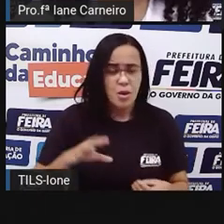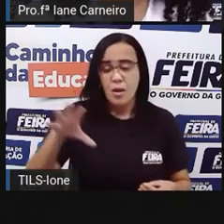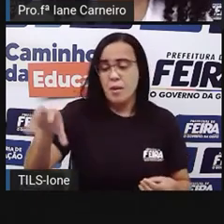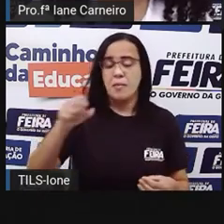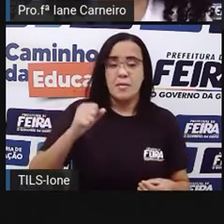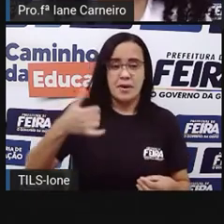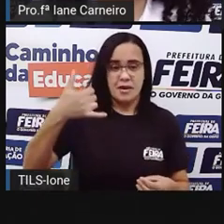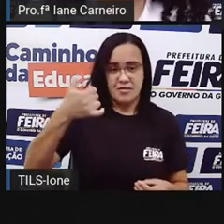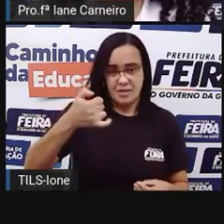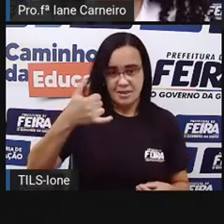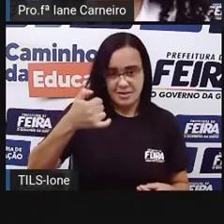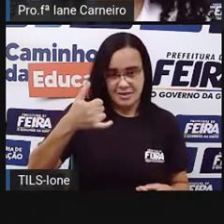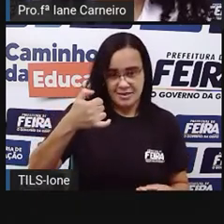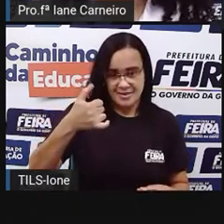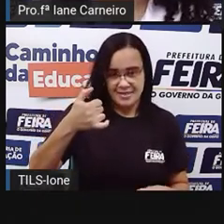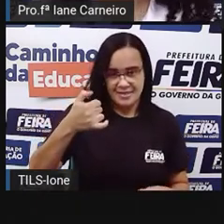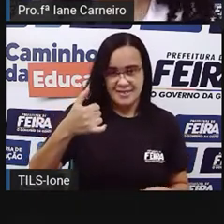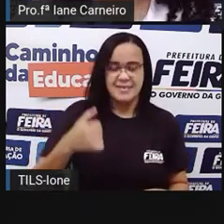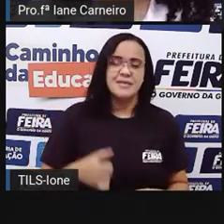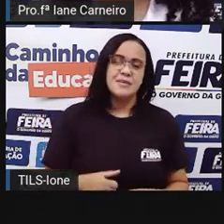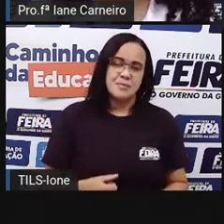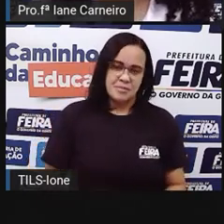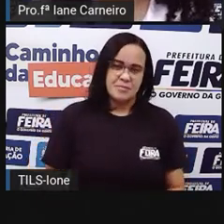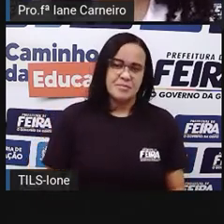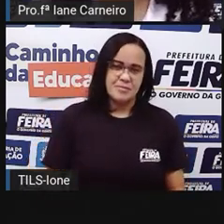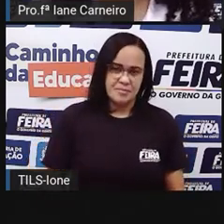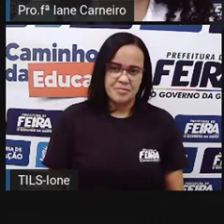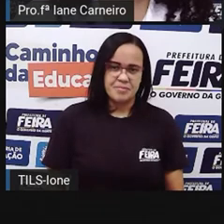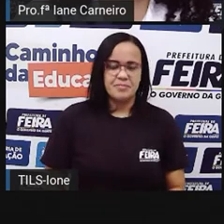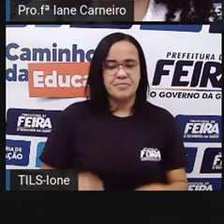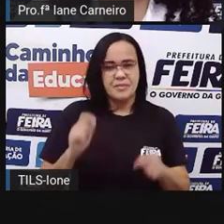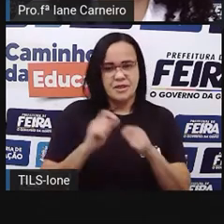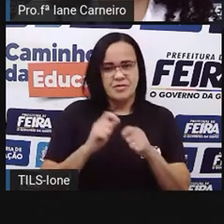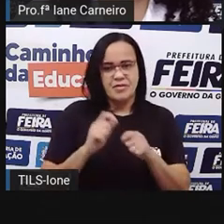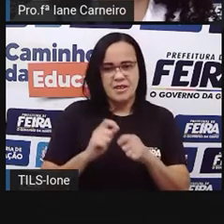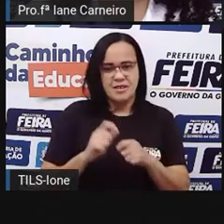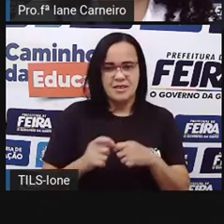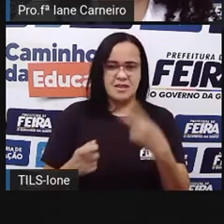para fazer para vocês. Então eu pegava e fazia as letrinhas assim, ó.